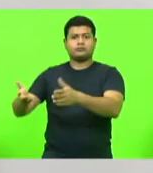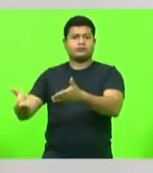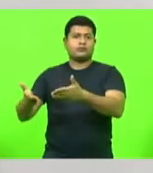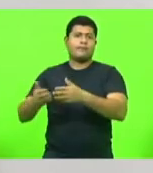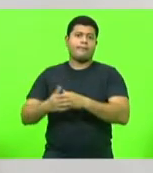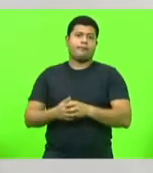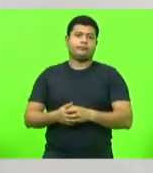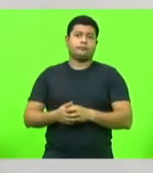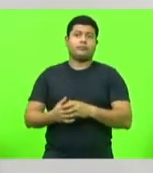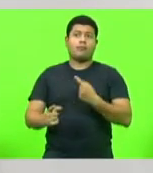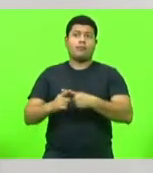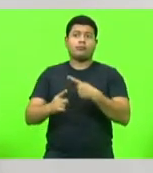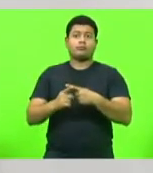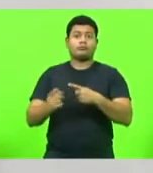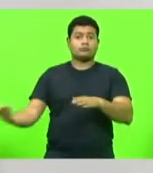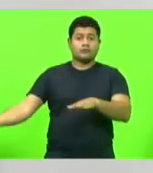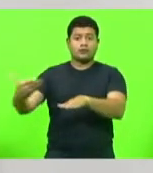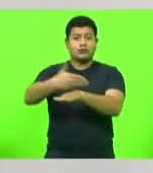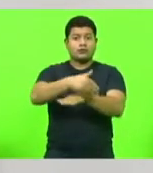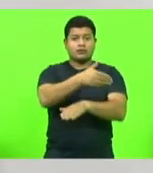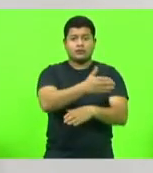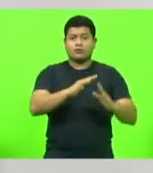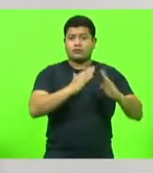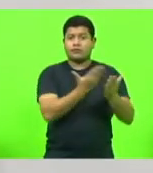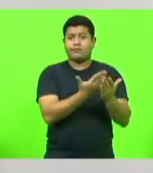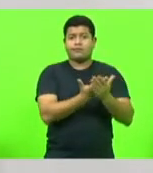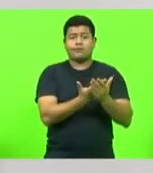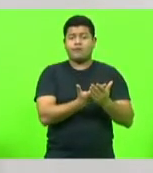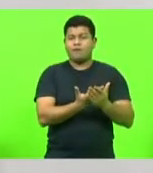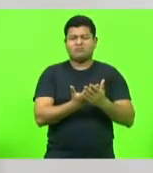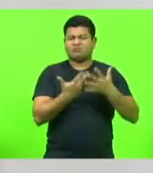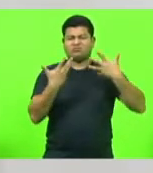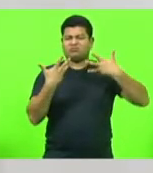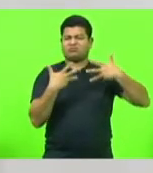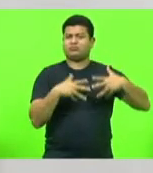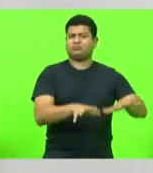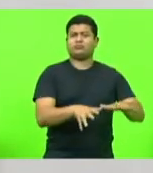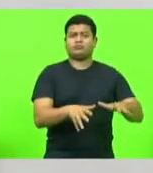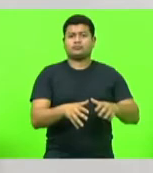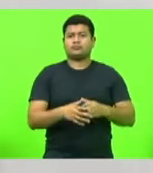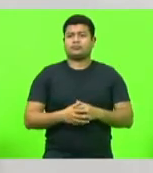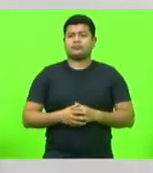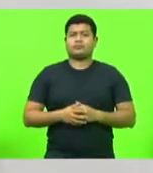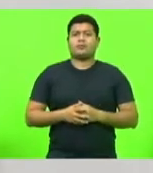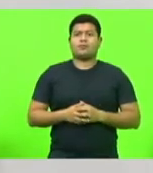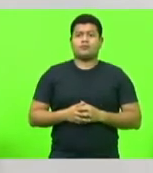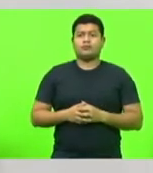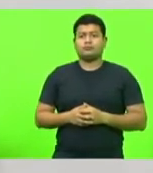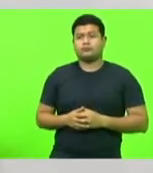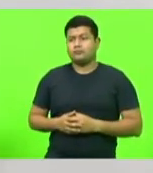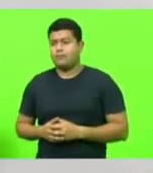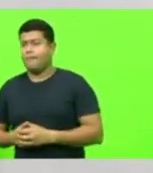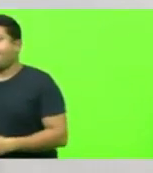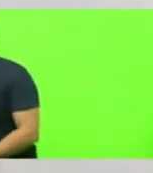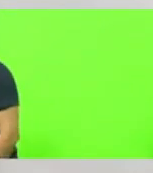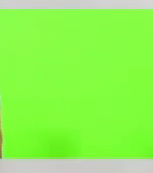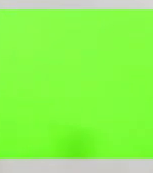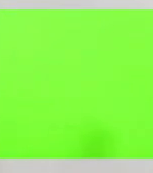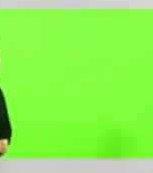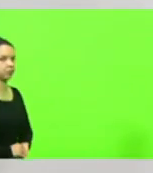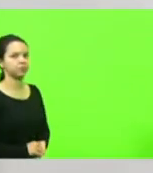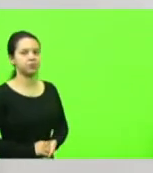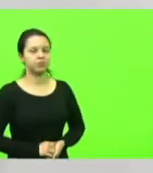não estiveram nas escolas porque não quiseram estar nas escolas. E lutar contra